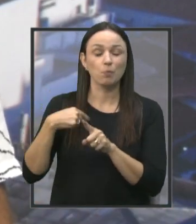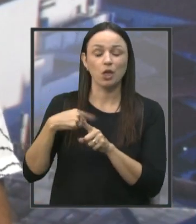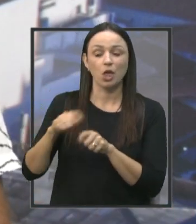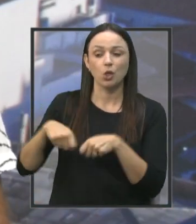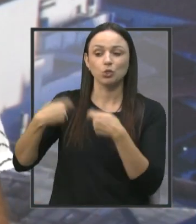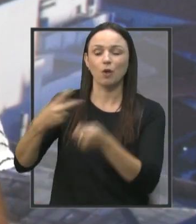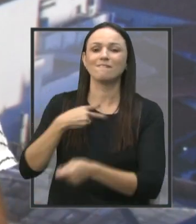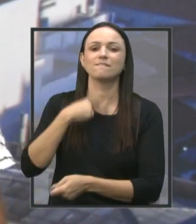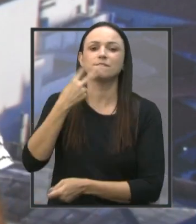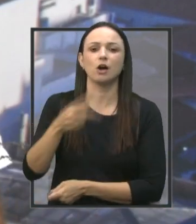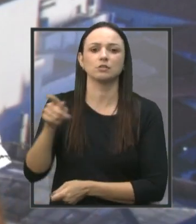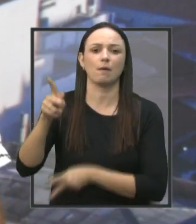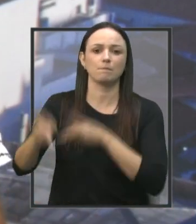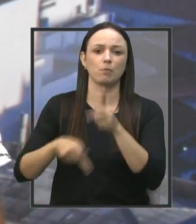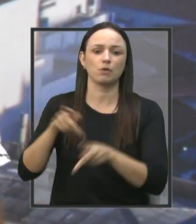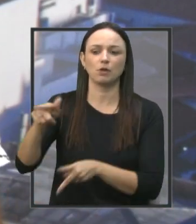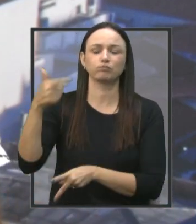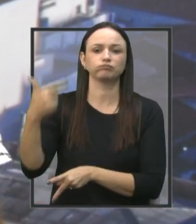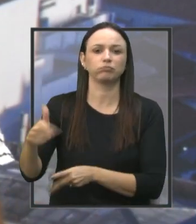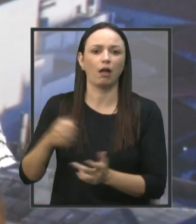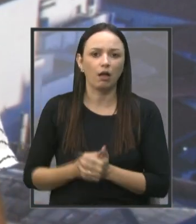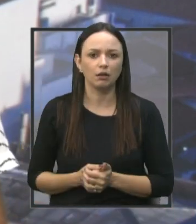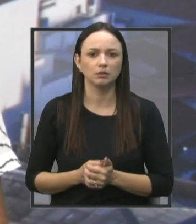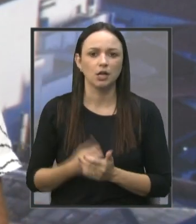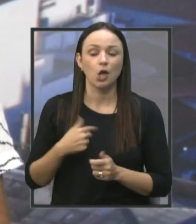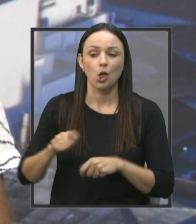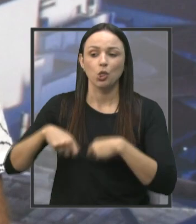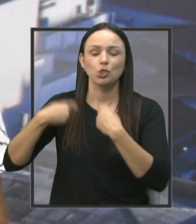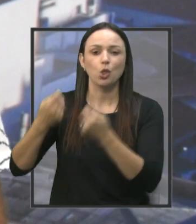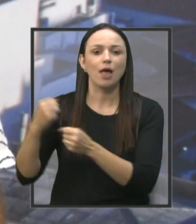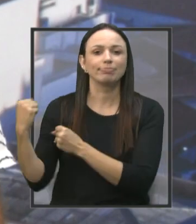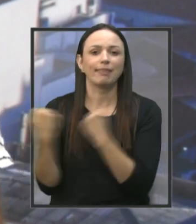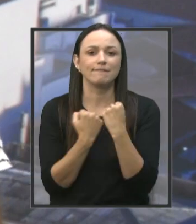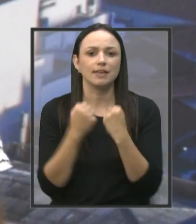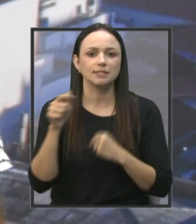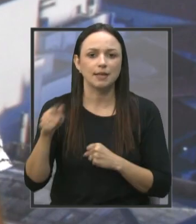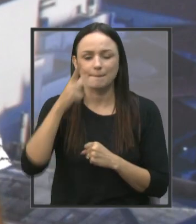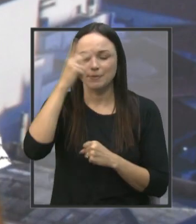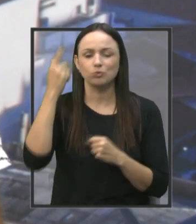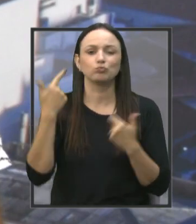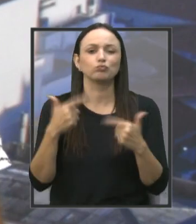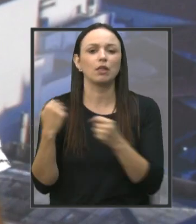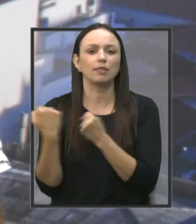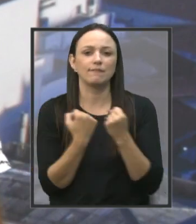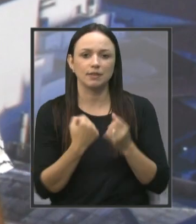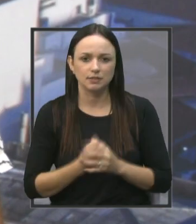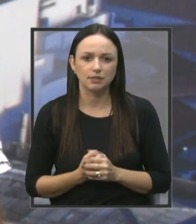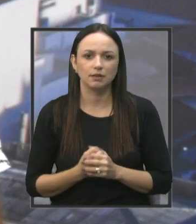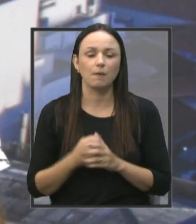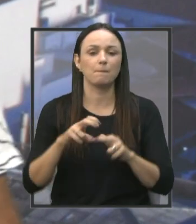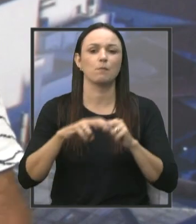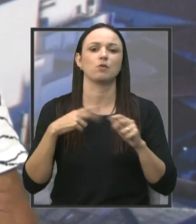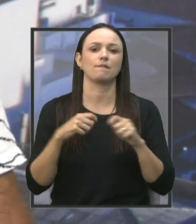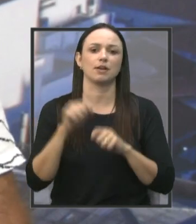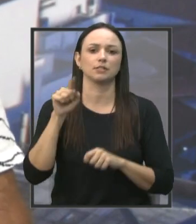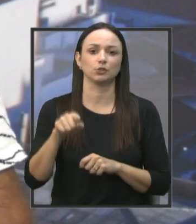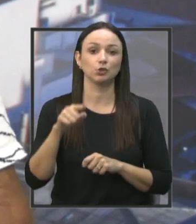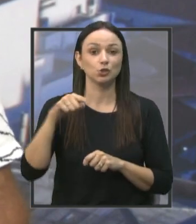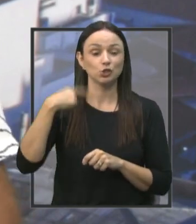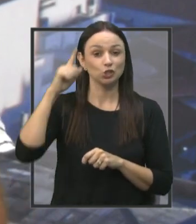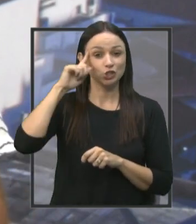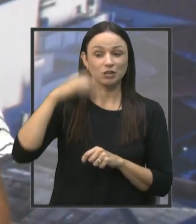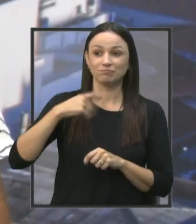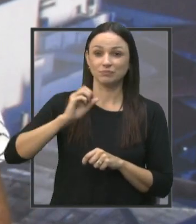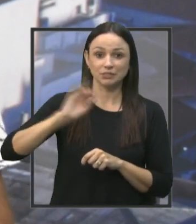população, eu dou voz para quem não tem, eu dou voz para defender aqueles indefesos. Então, eu estou aí para fazer isso. E o dia que eu sair,